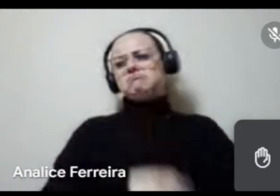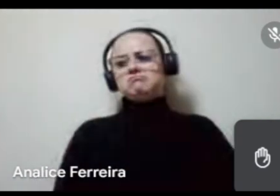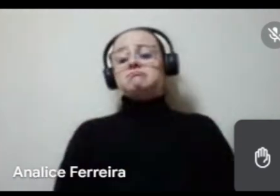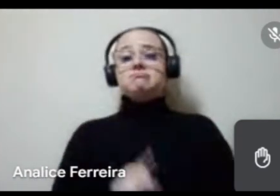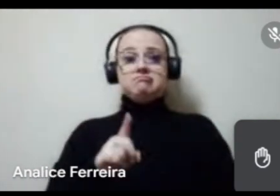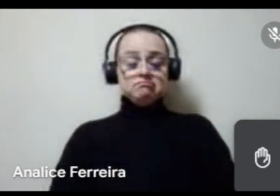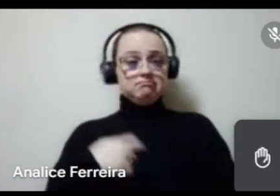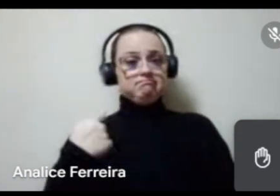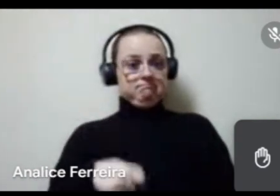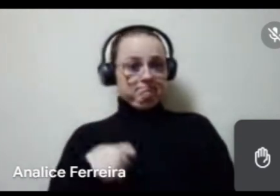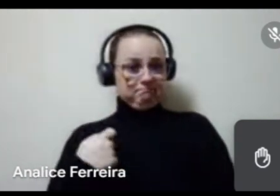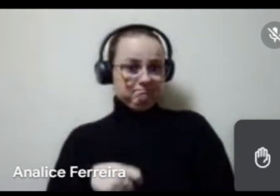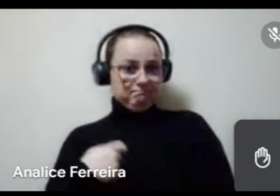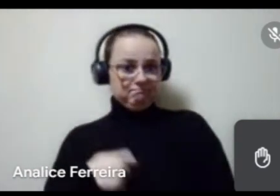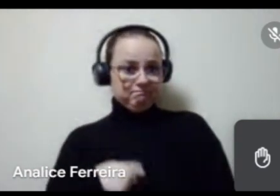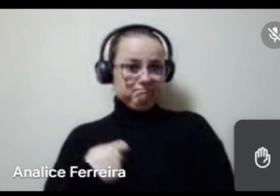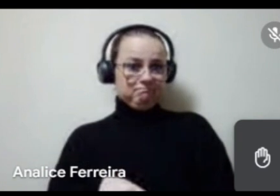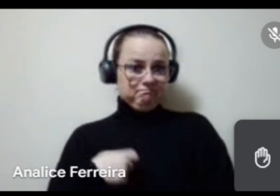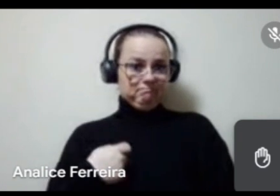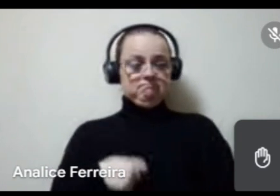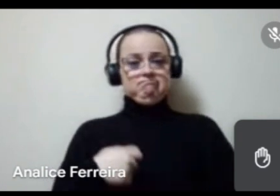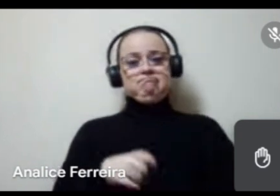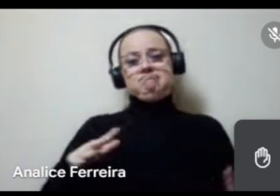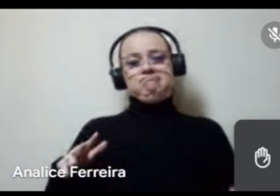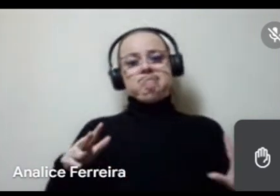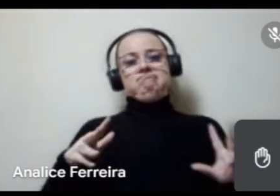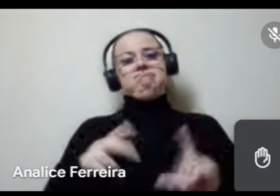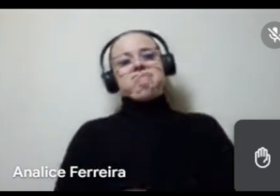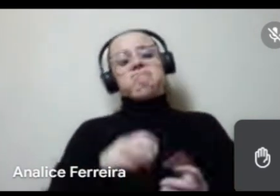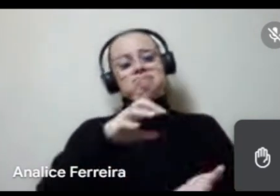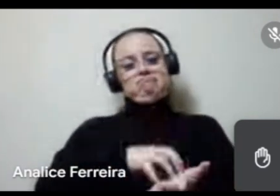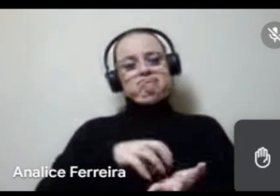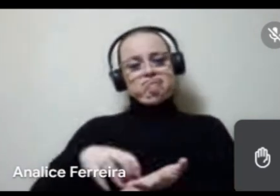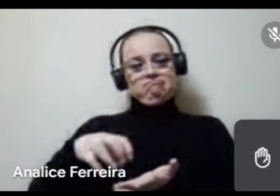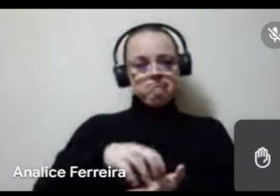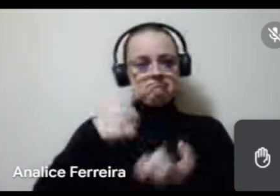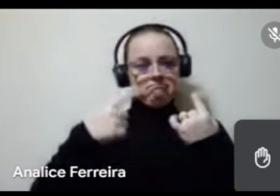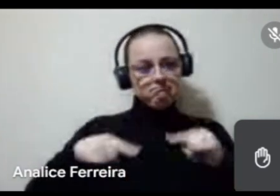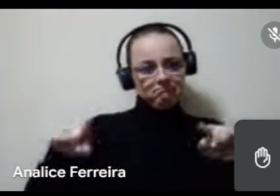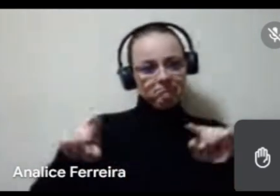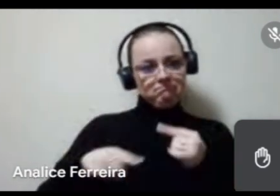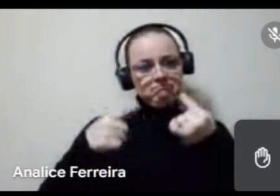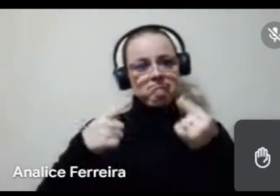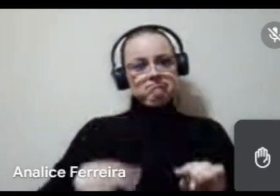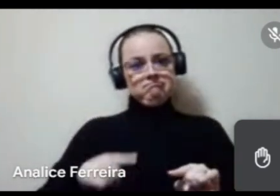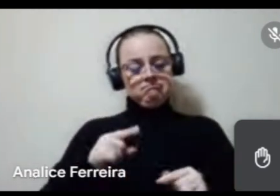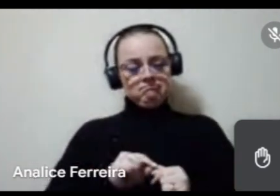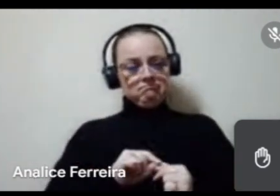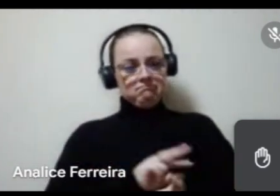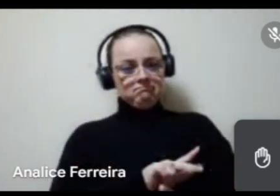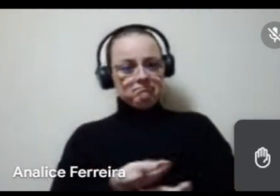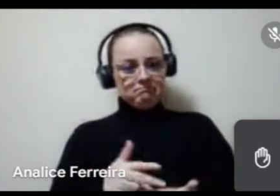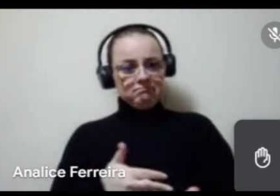necessidade, né, de todo um setor da música, né, que está aí fazendo diversas coisas e